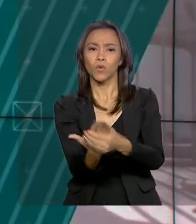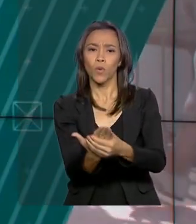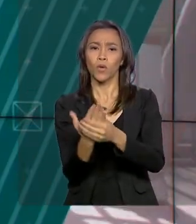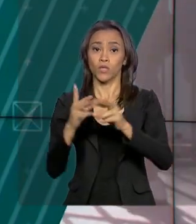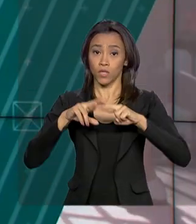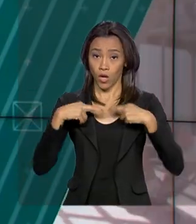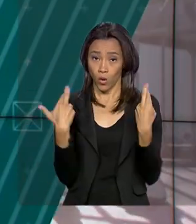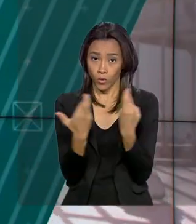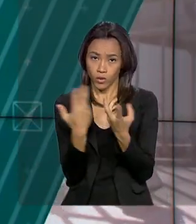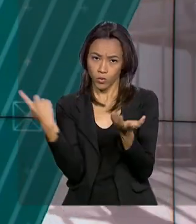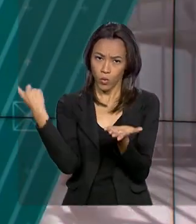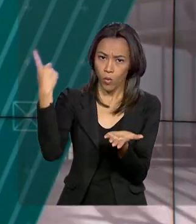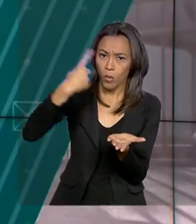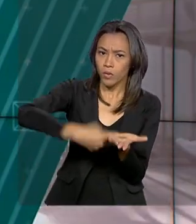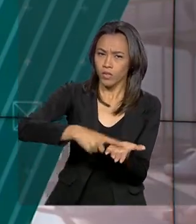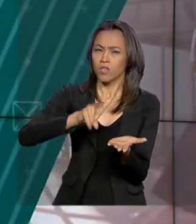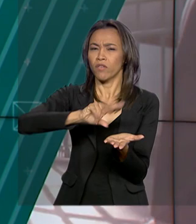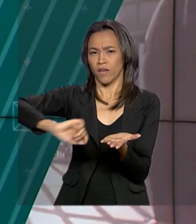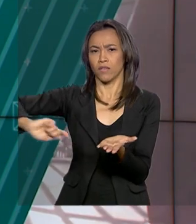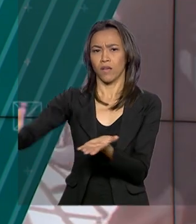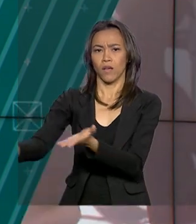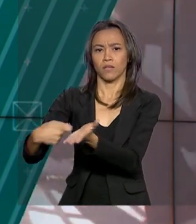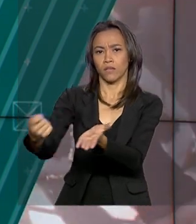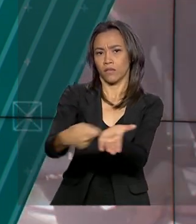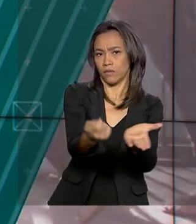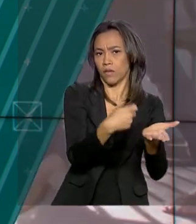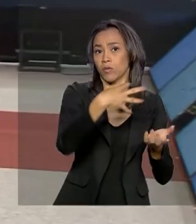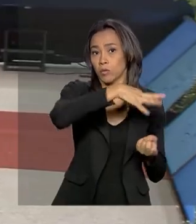que devem ser firmados pelos chefes de Estado.